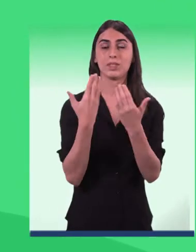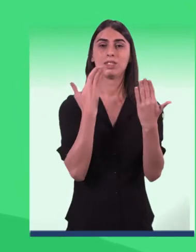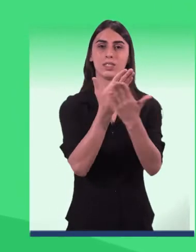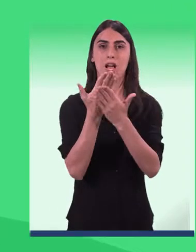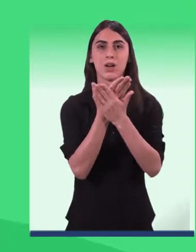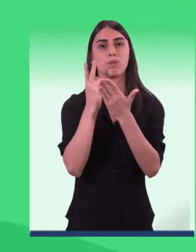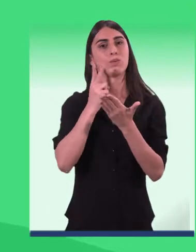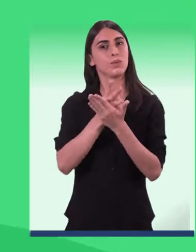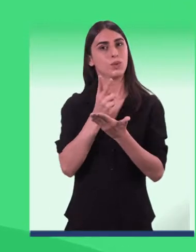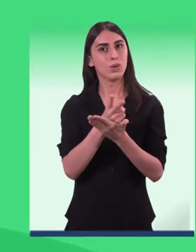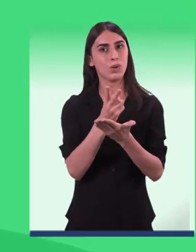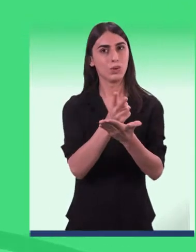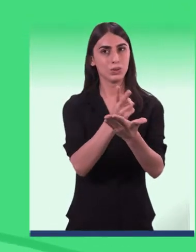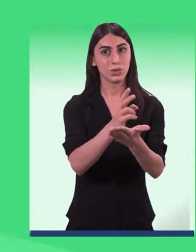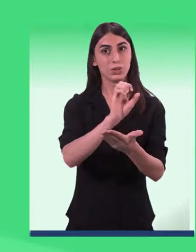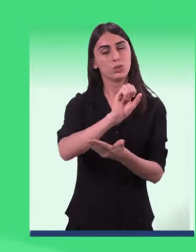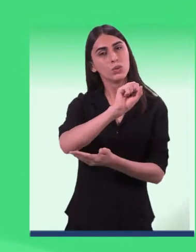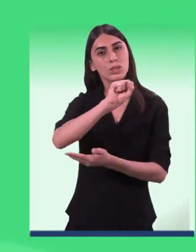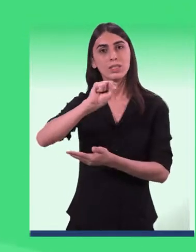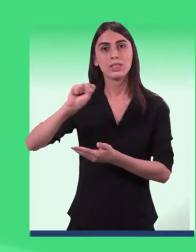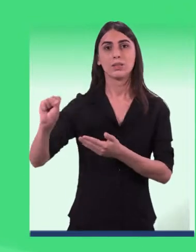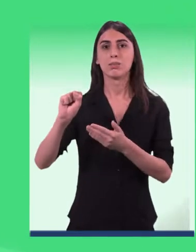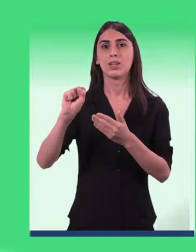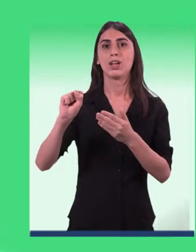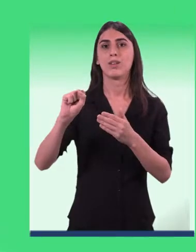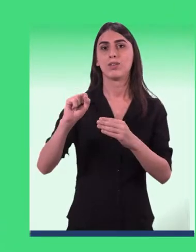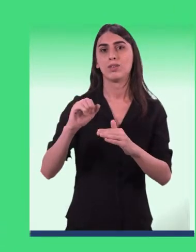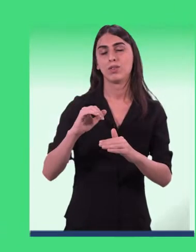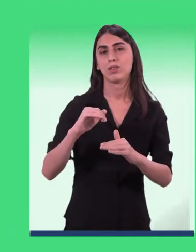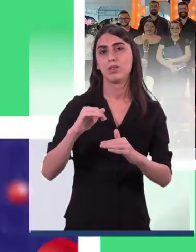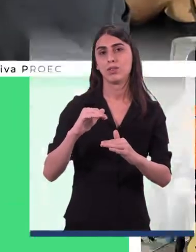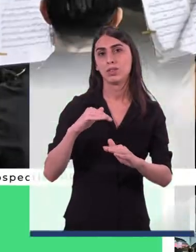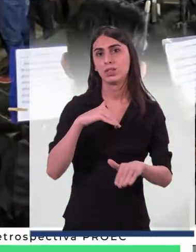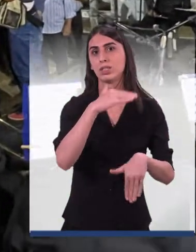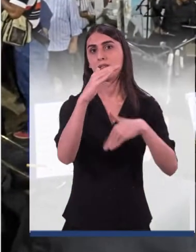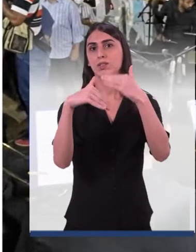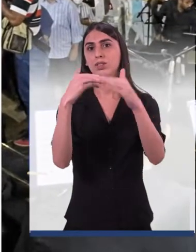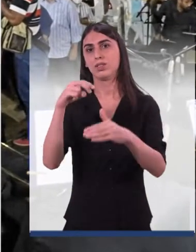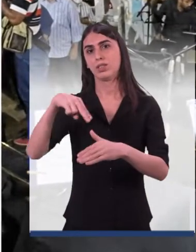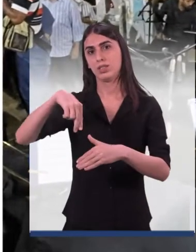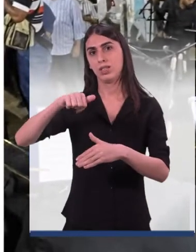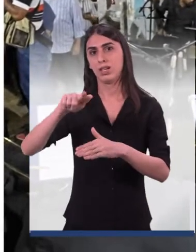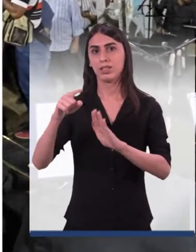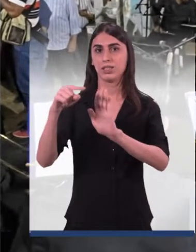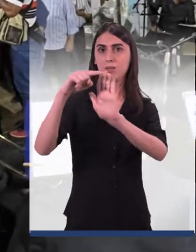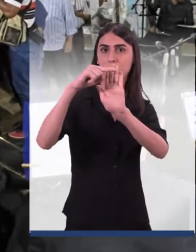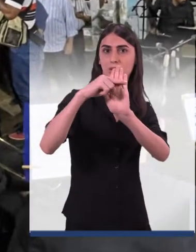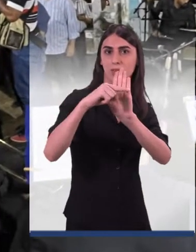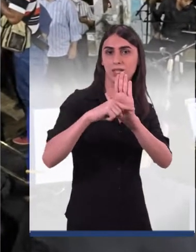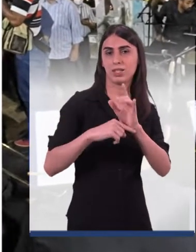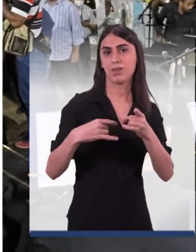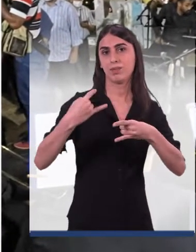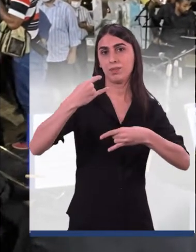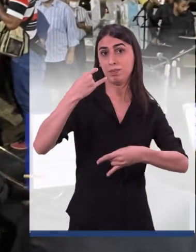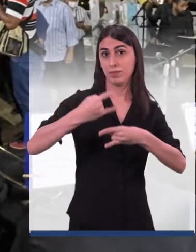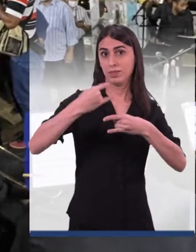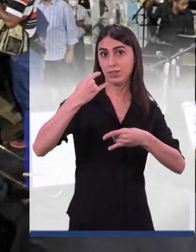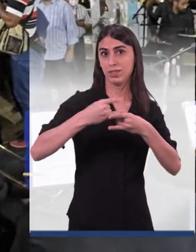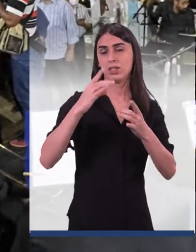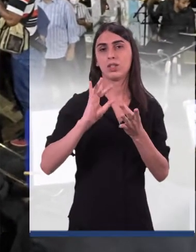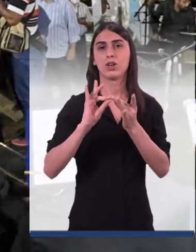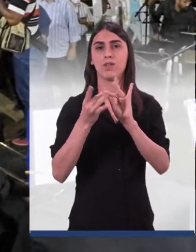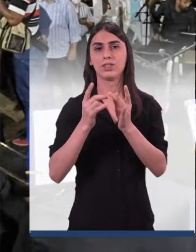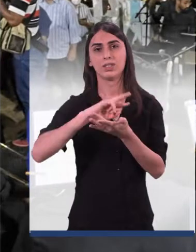aulas no Núcleo continuaram e no primeiro semestre foi promovido o NAC em Sena, contando na sua programação com lives e